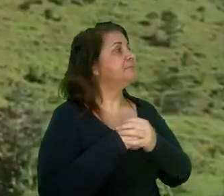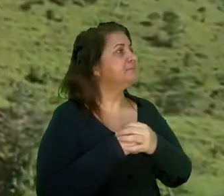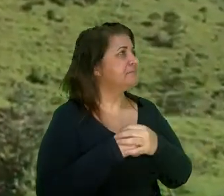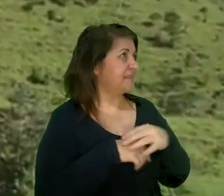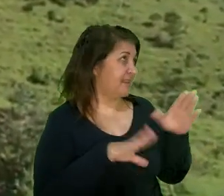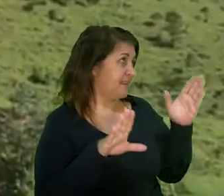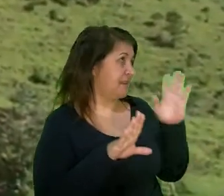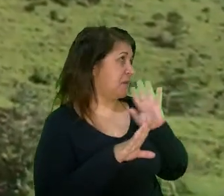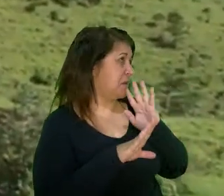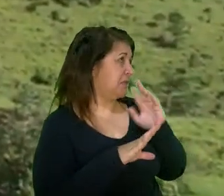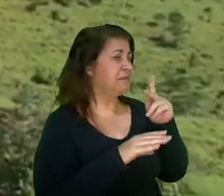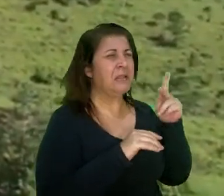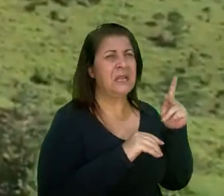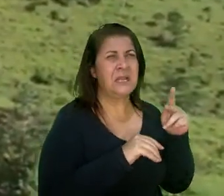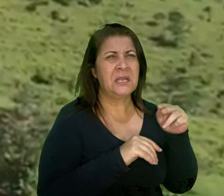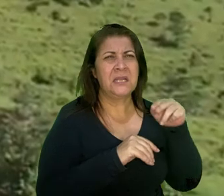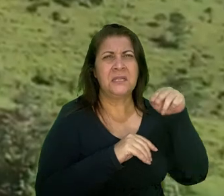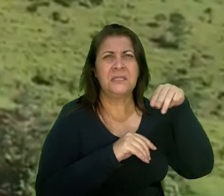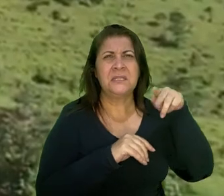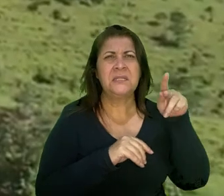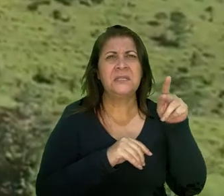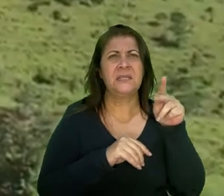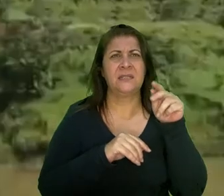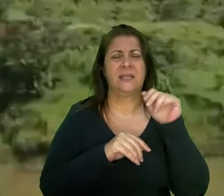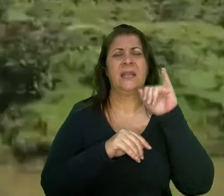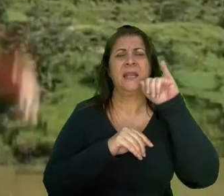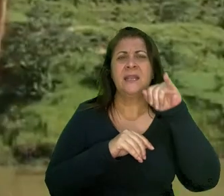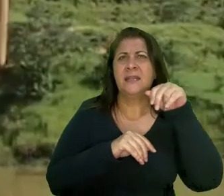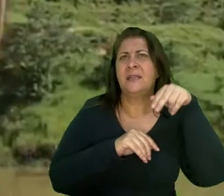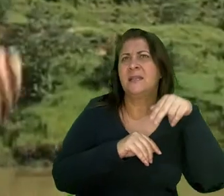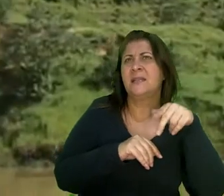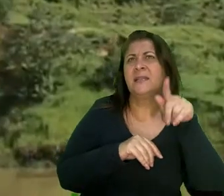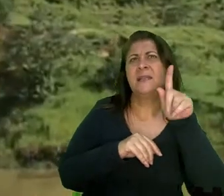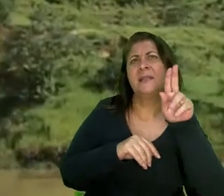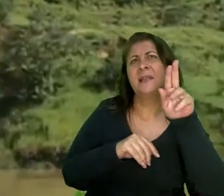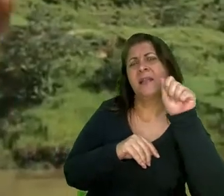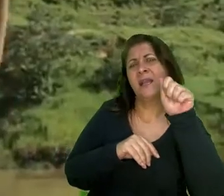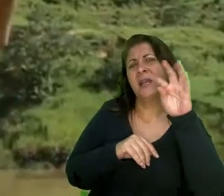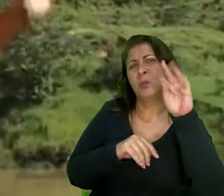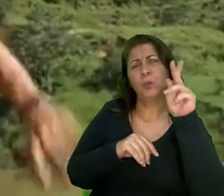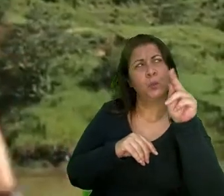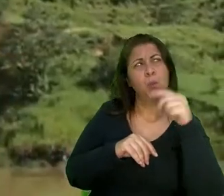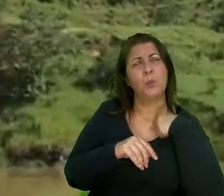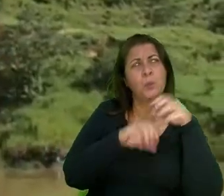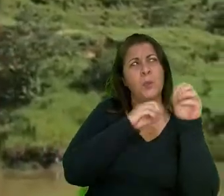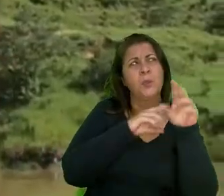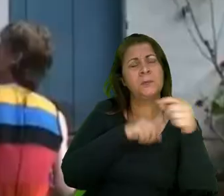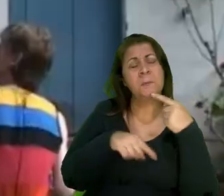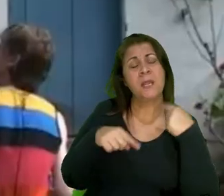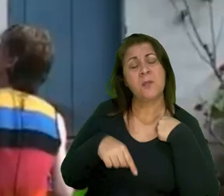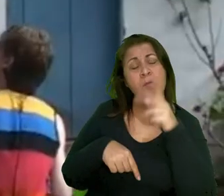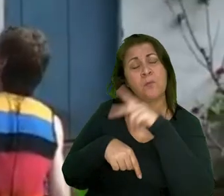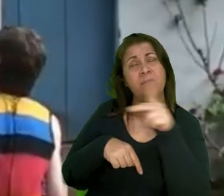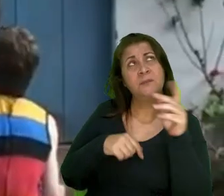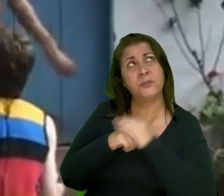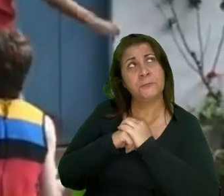esse tardinhê em Gatum Não, senhor Então o seu ensino Porque nisso eu sou professor